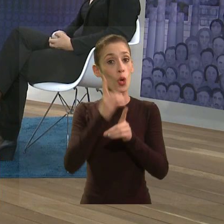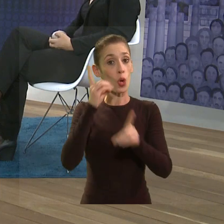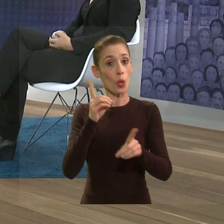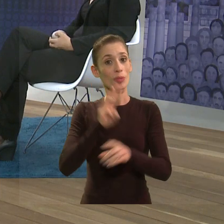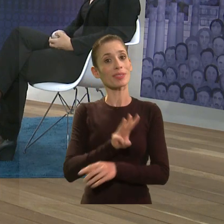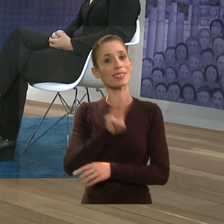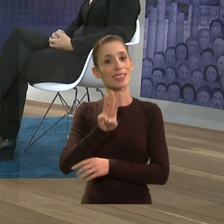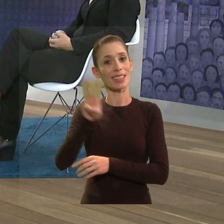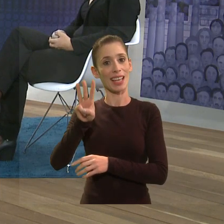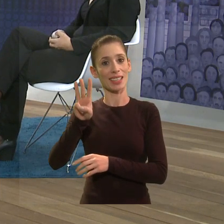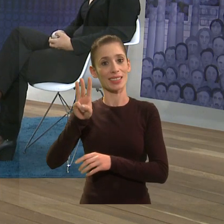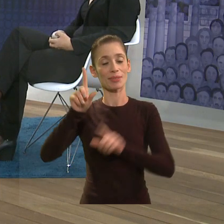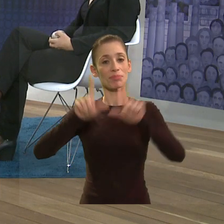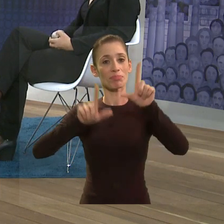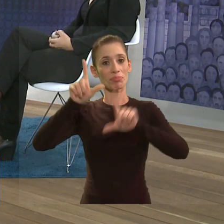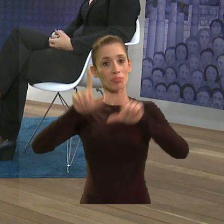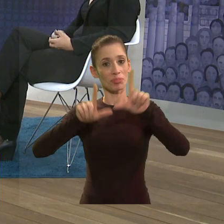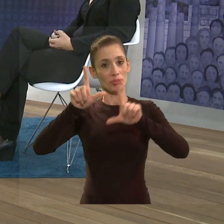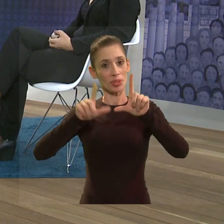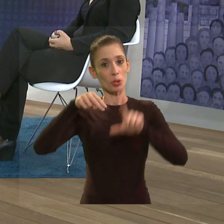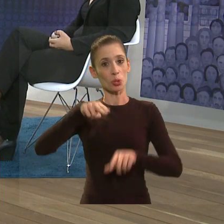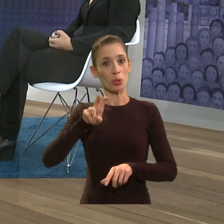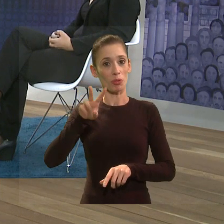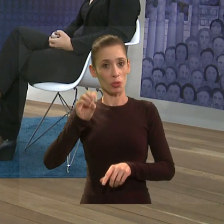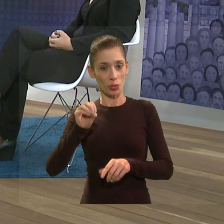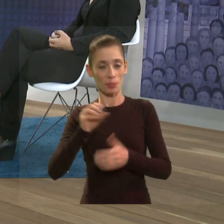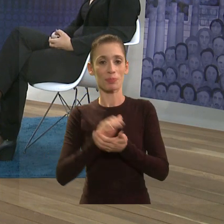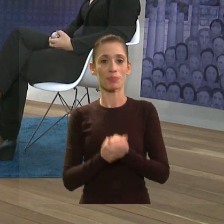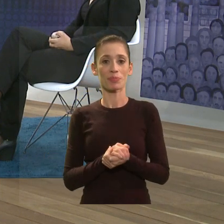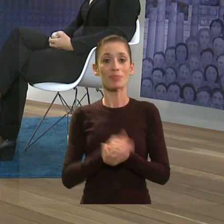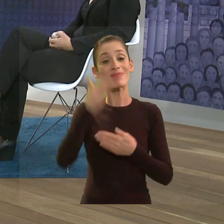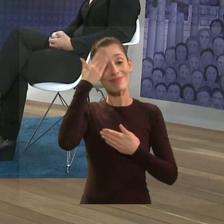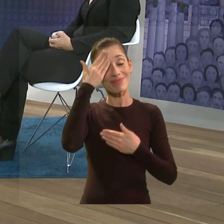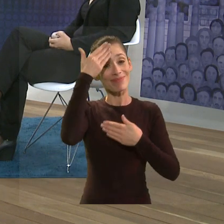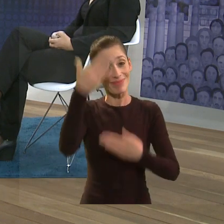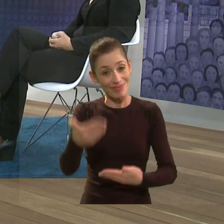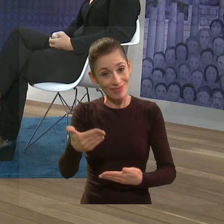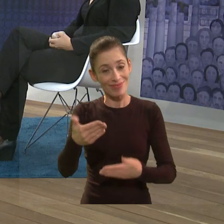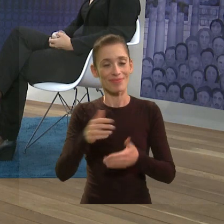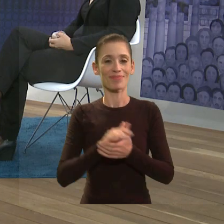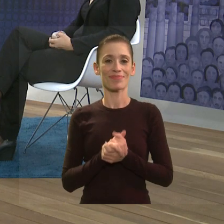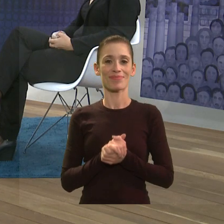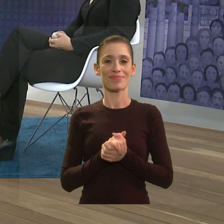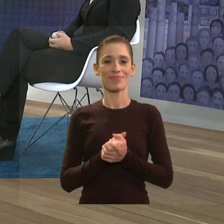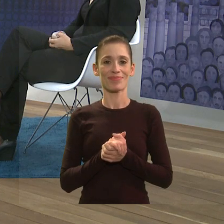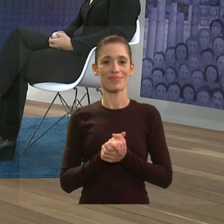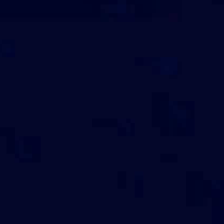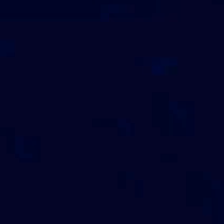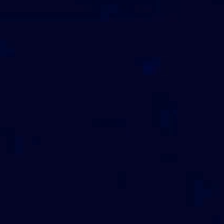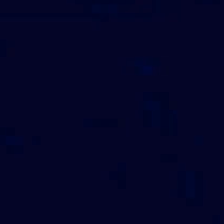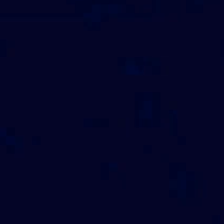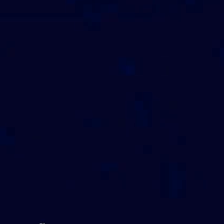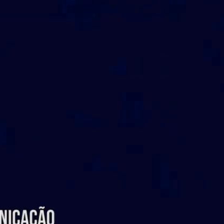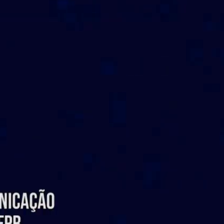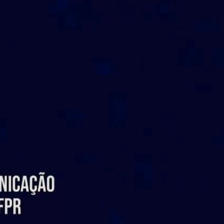encontra no nosso site tv.ufpr.br agradeço muito sua companhia e até a próxima